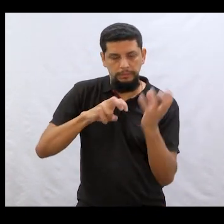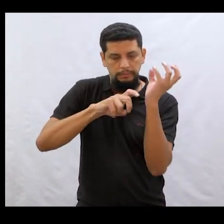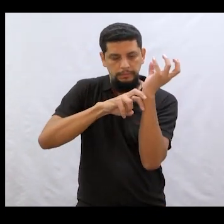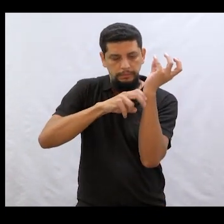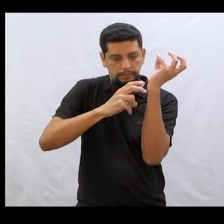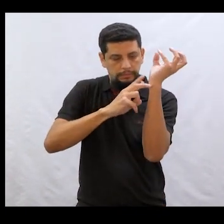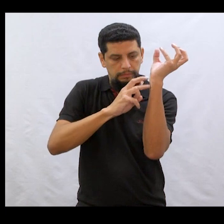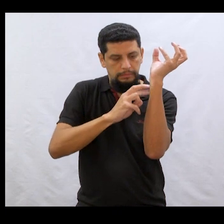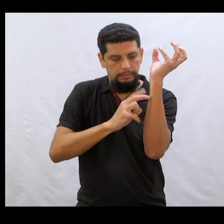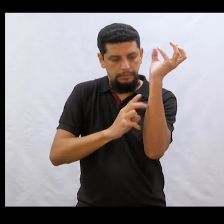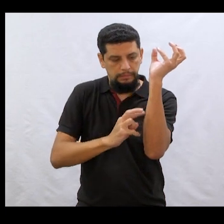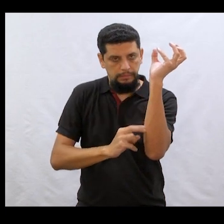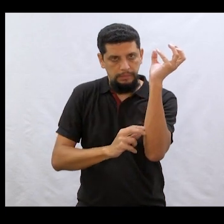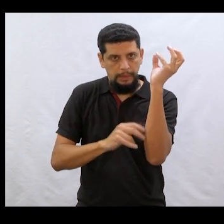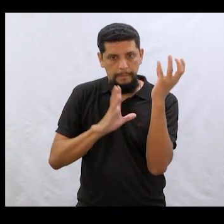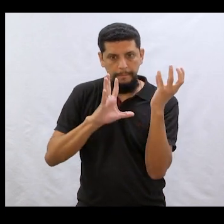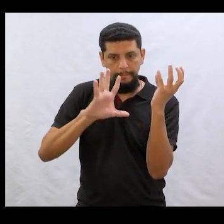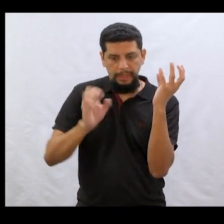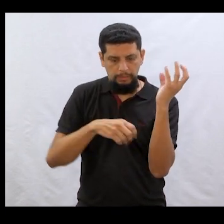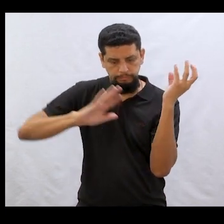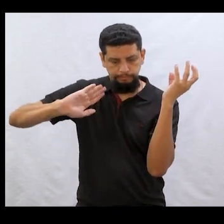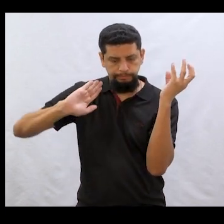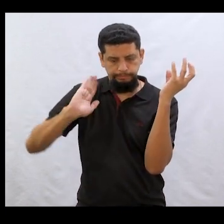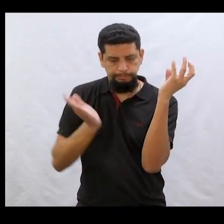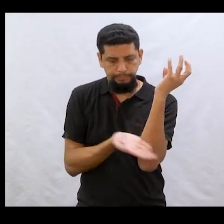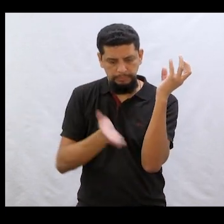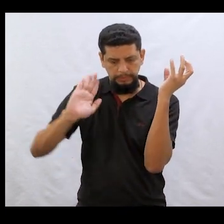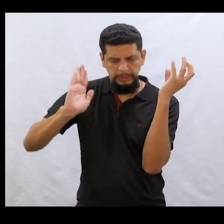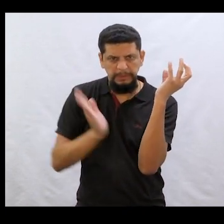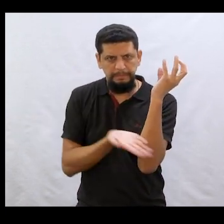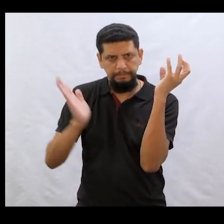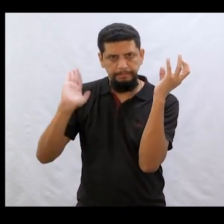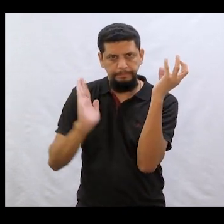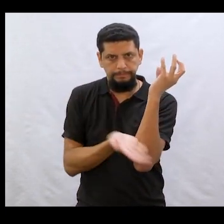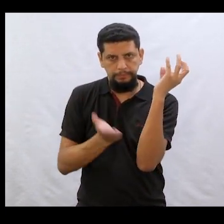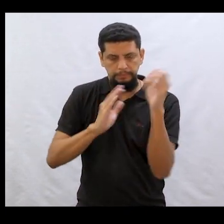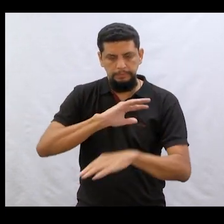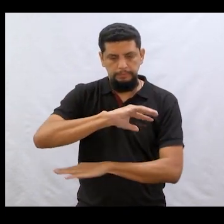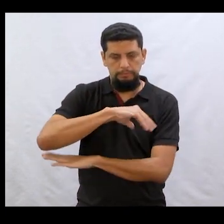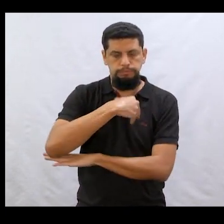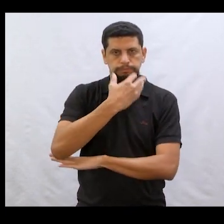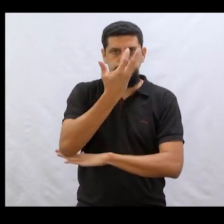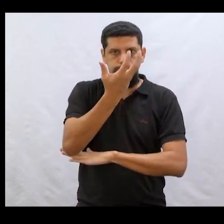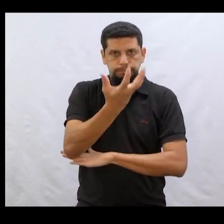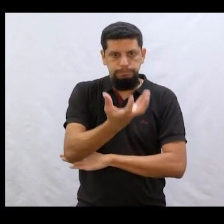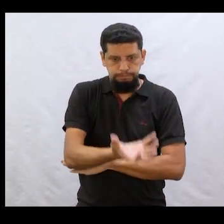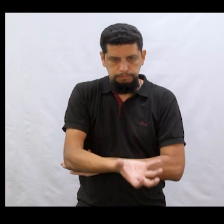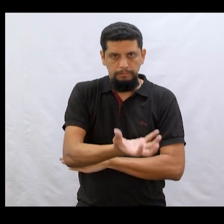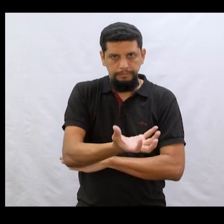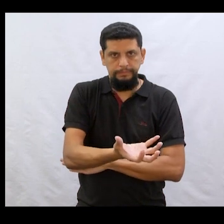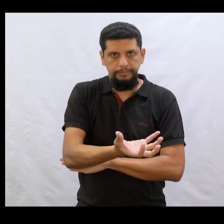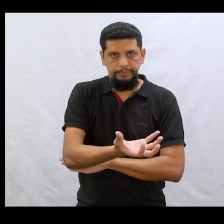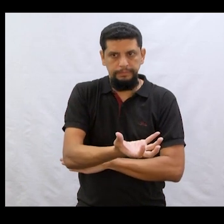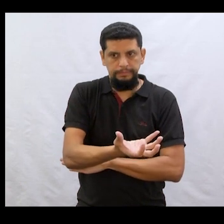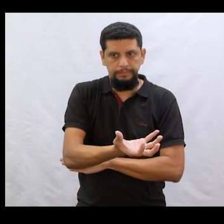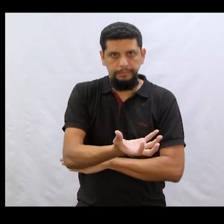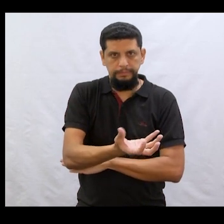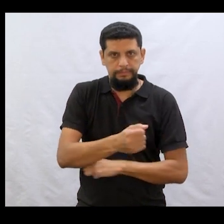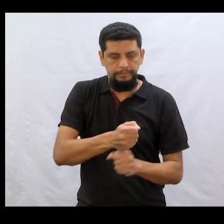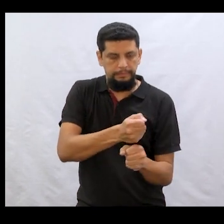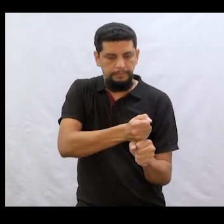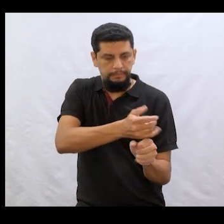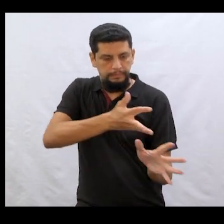de feijão. E o Joãozinho pegou o machado. E cortou o pé de feijão. E a harpa